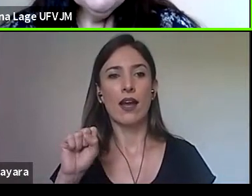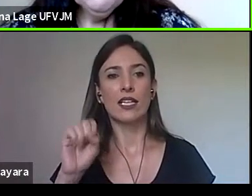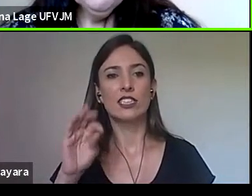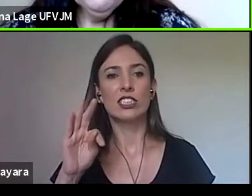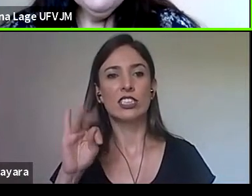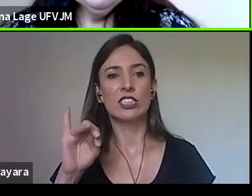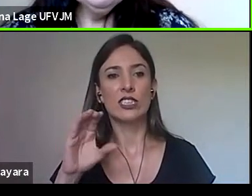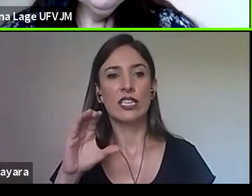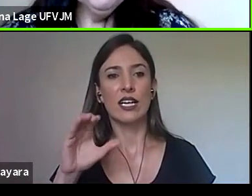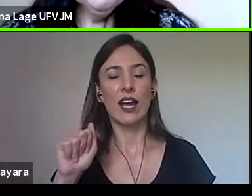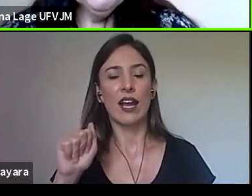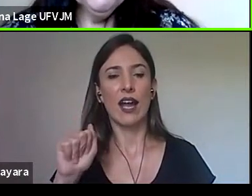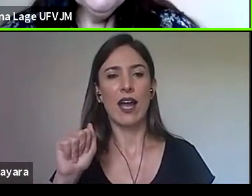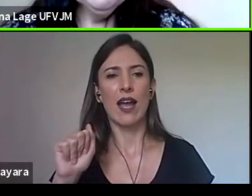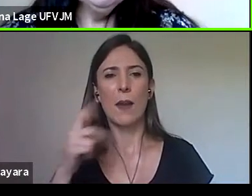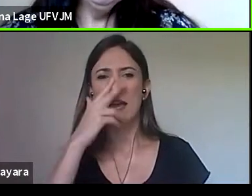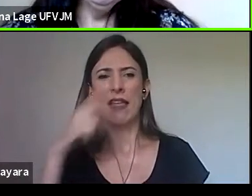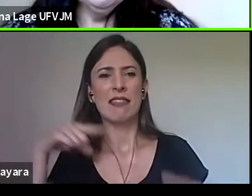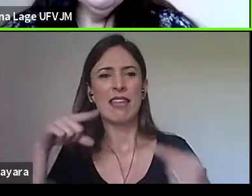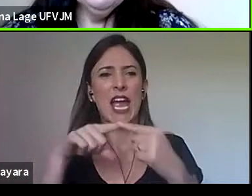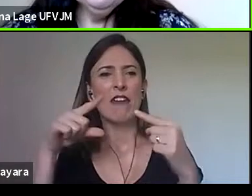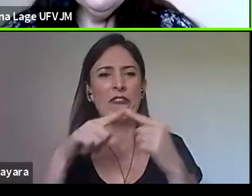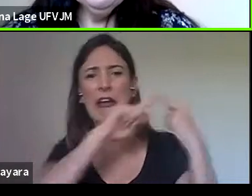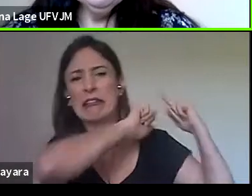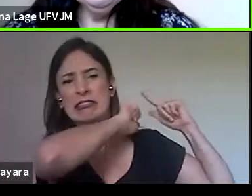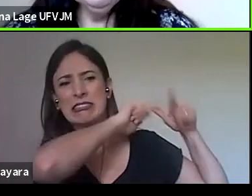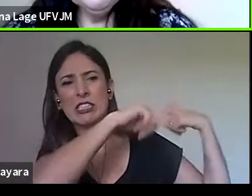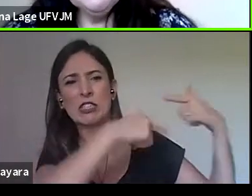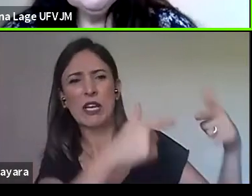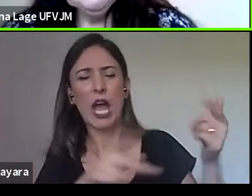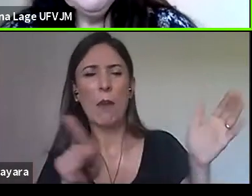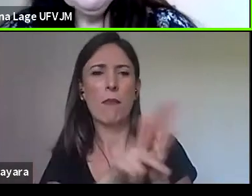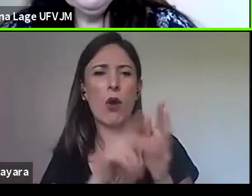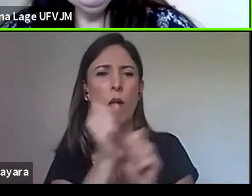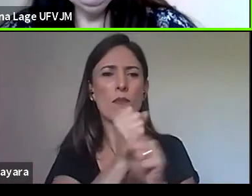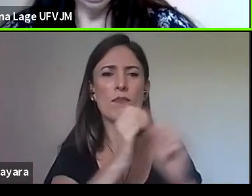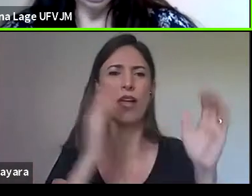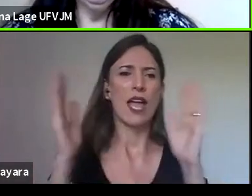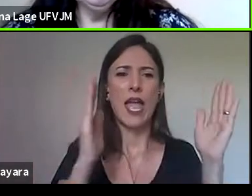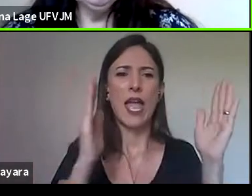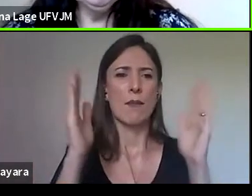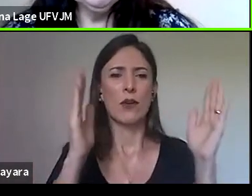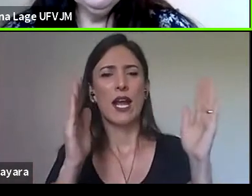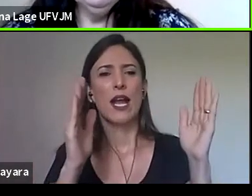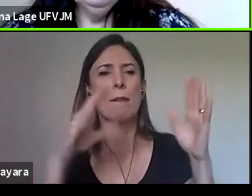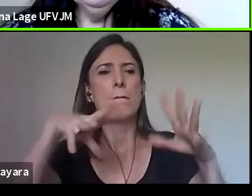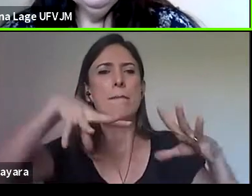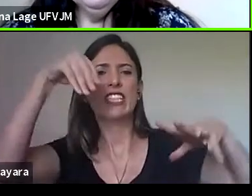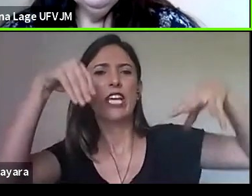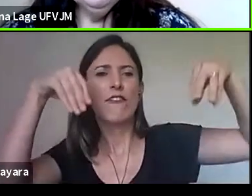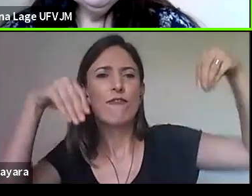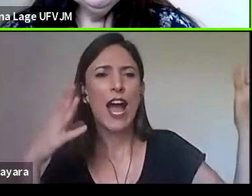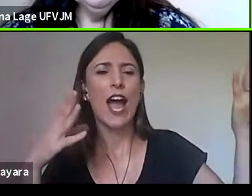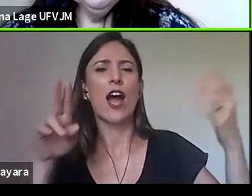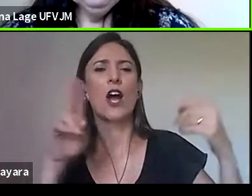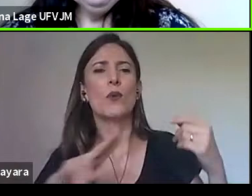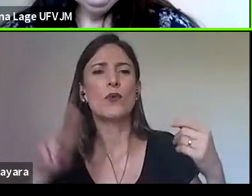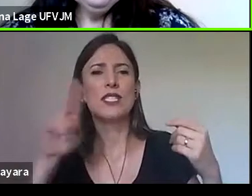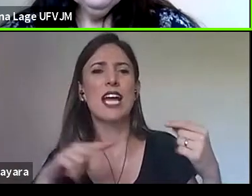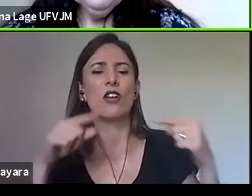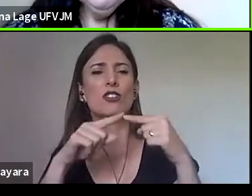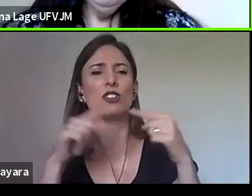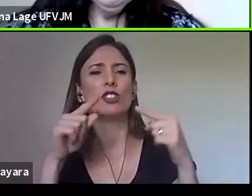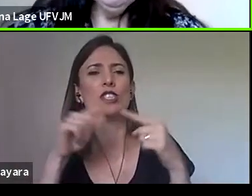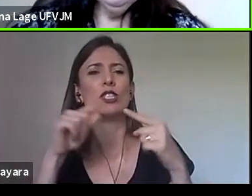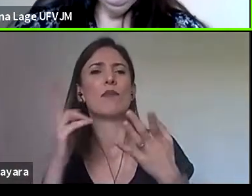universidades medievais, sim, muitas mudanças, né? A ideia daquelas artes liberais, depois de tentar o ensino.